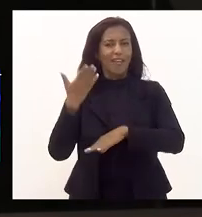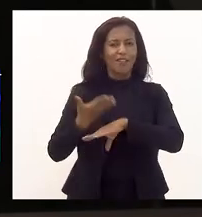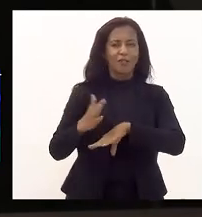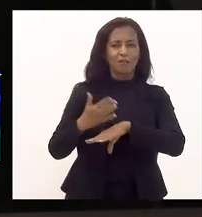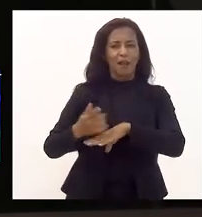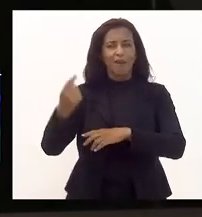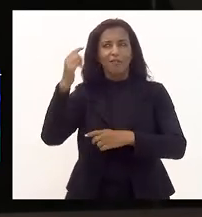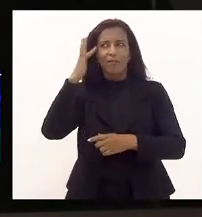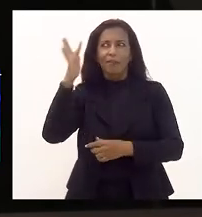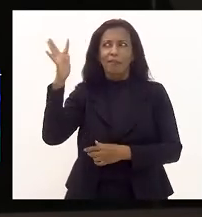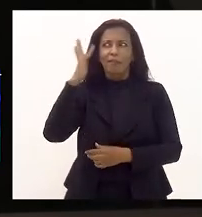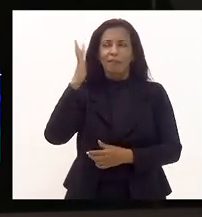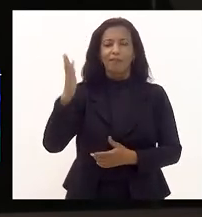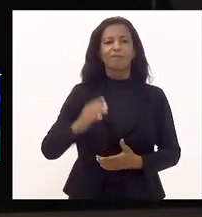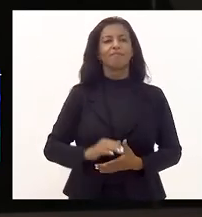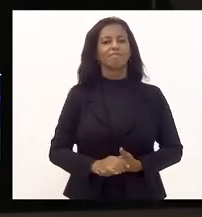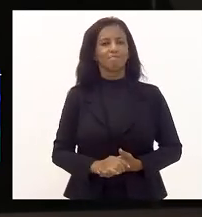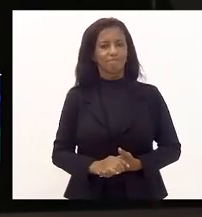pensamentos